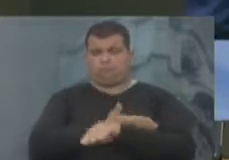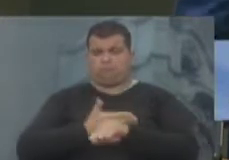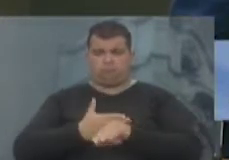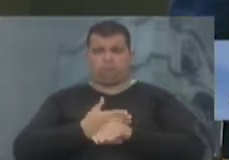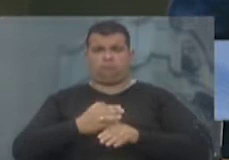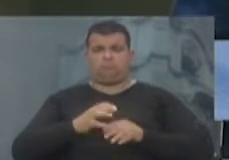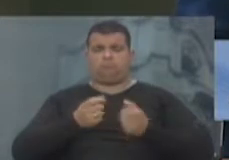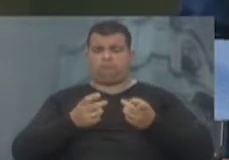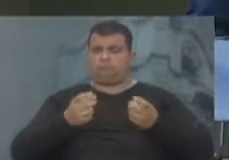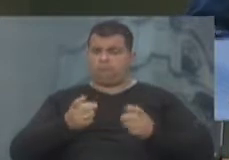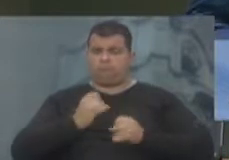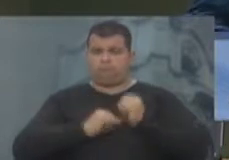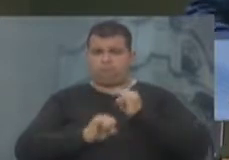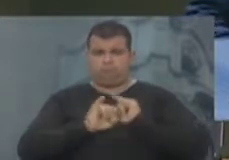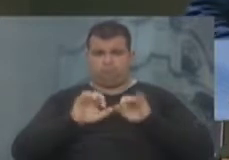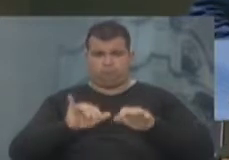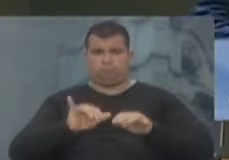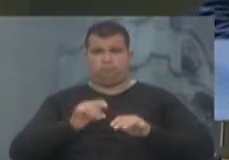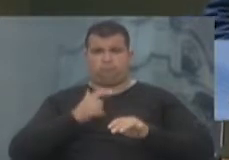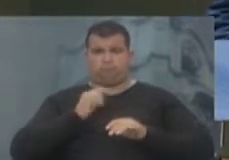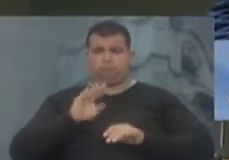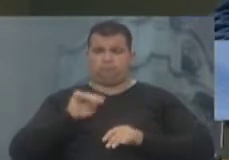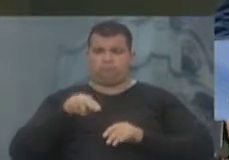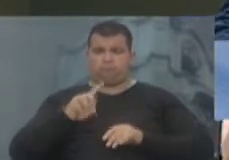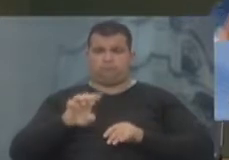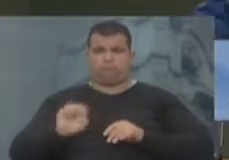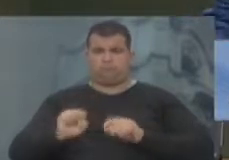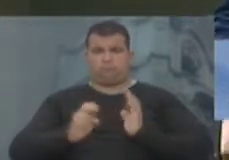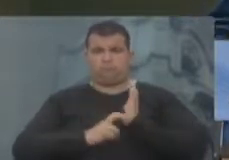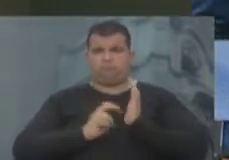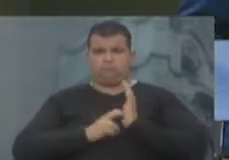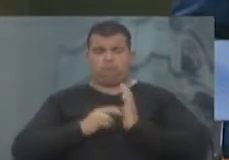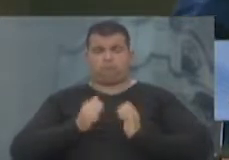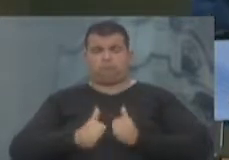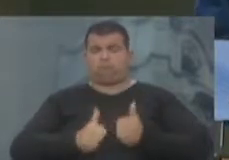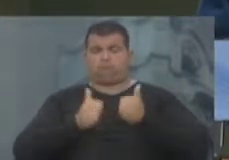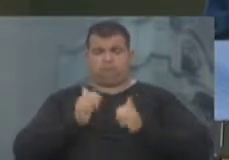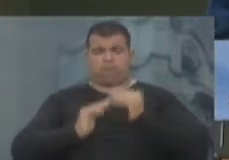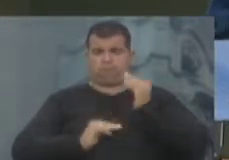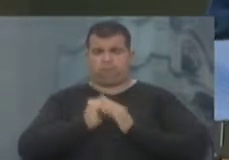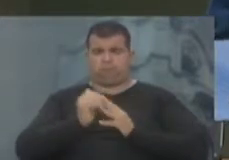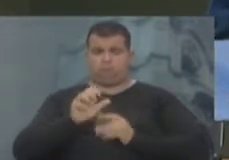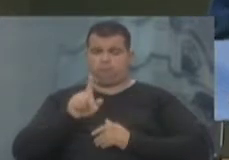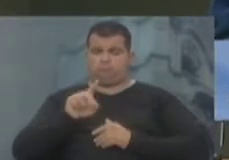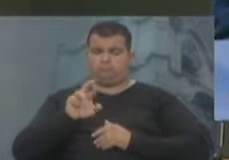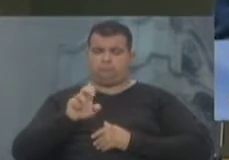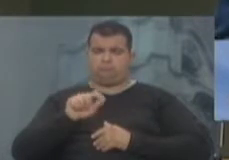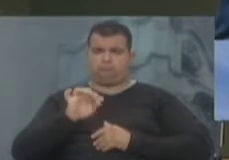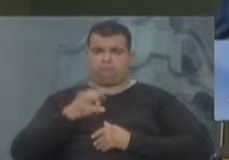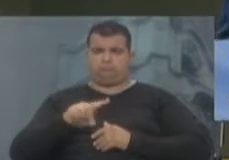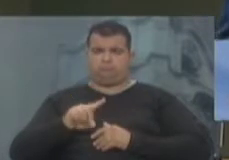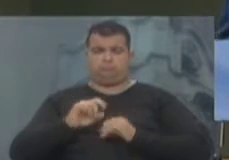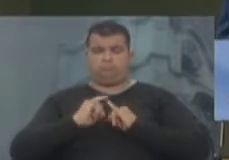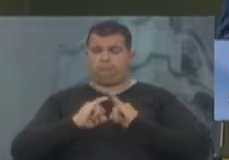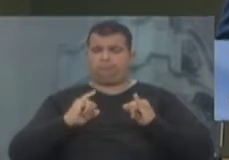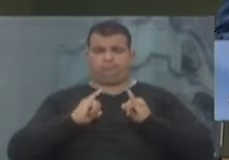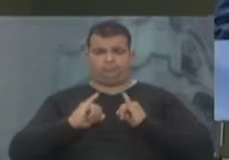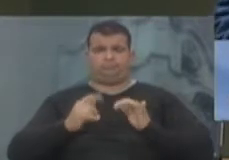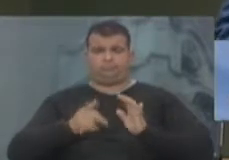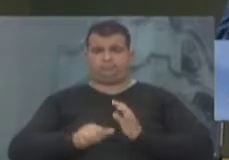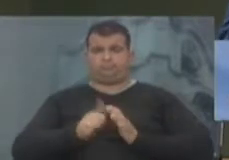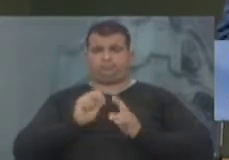e, além disso, a própria orientação do BNDES, de melhor prática, tem sido o pregão eletrônico para casos análogos a esse.